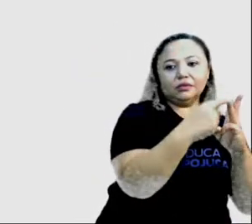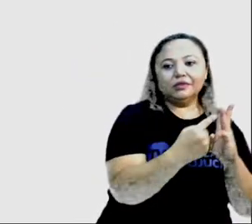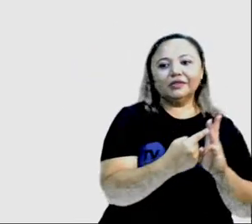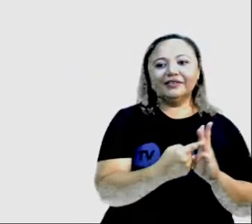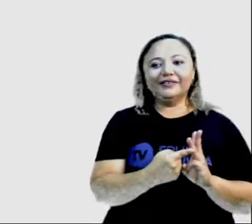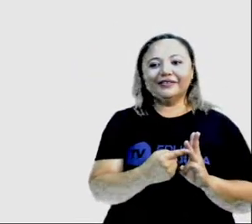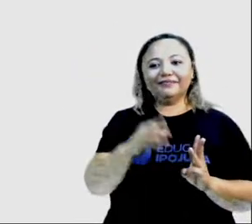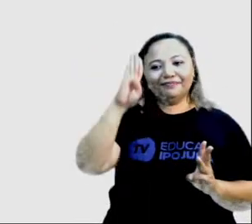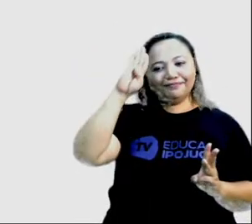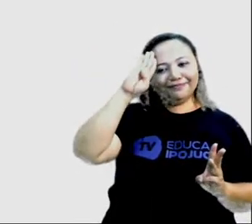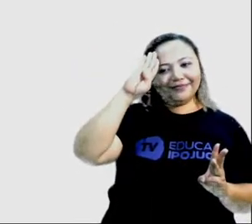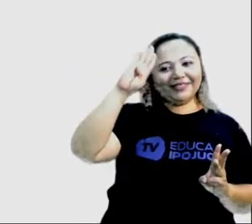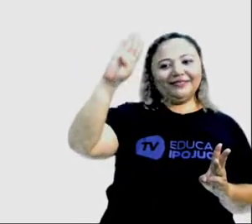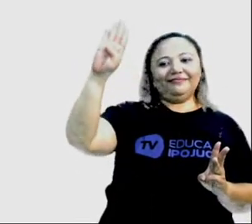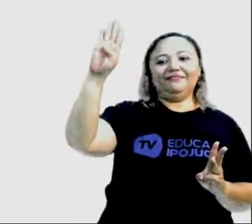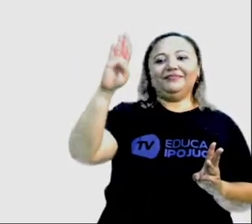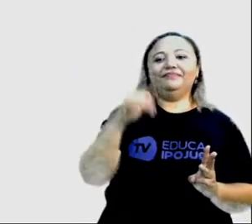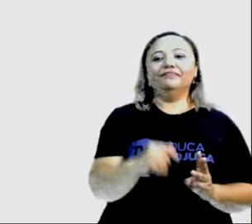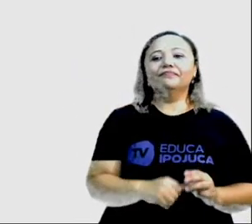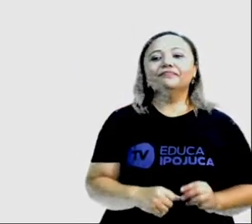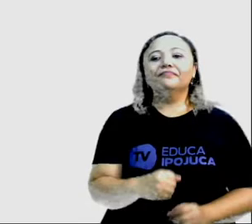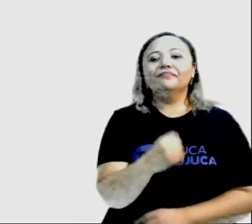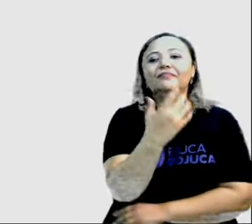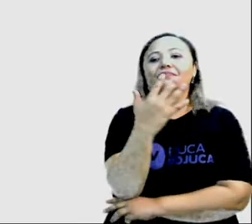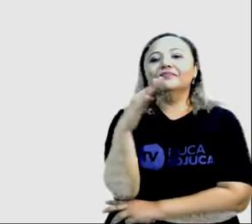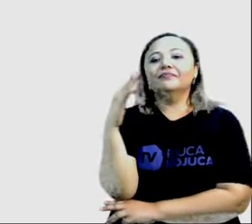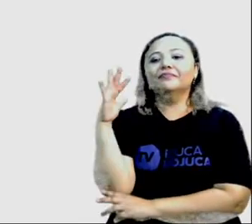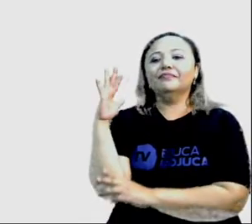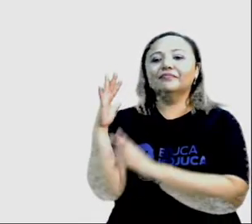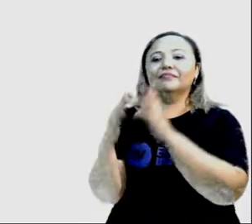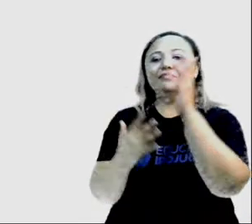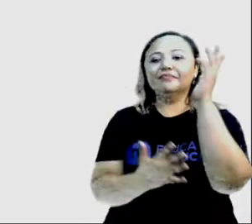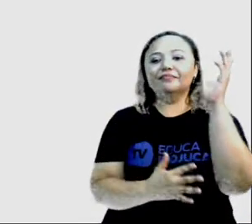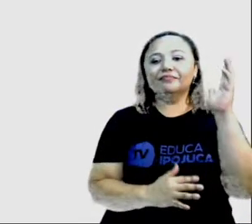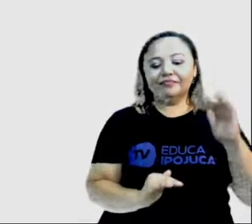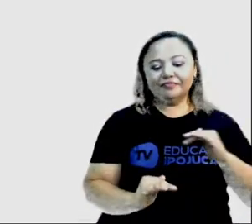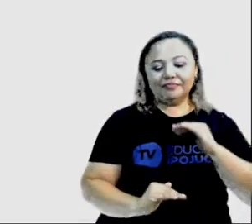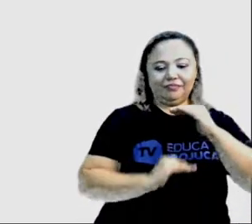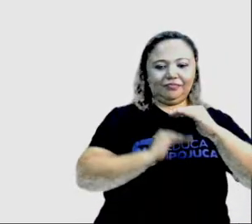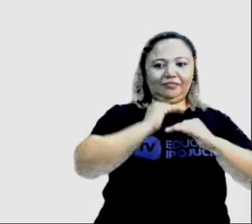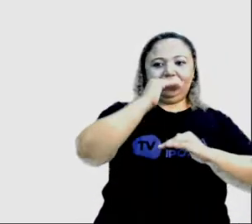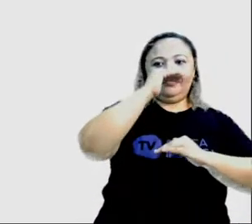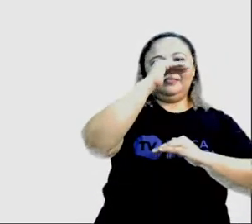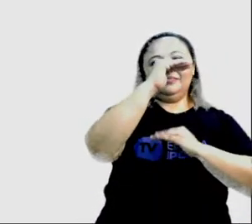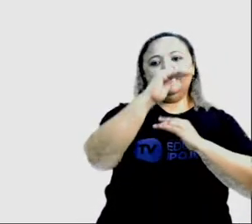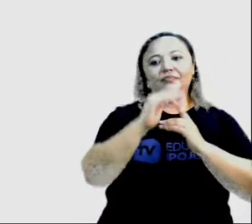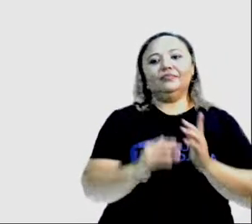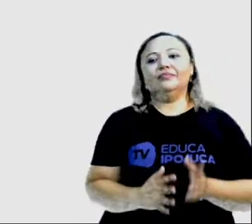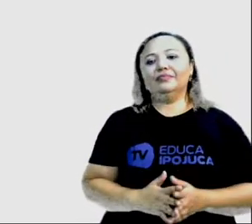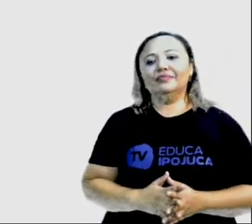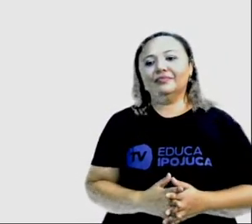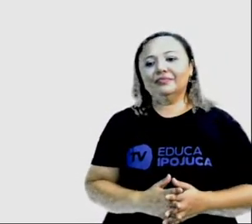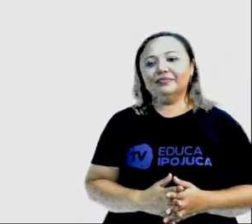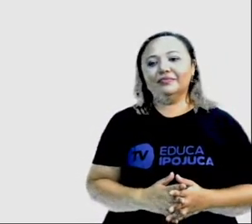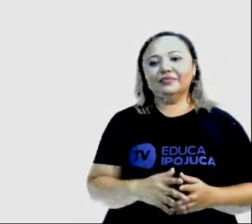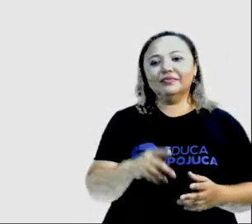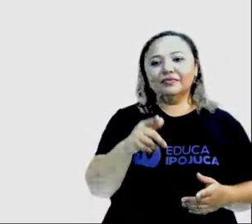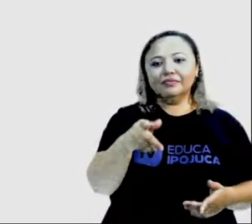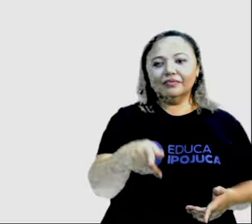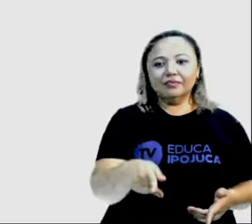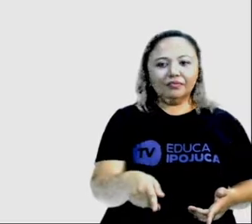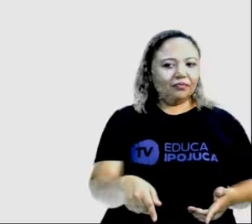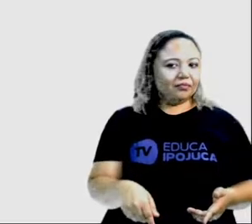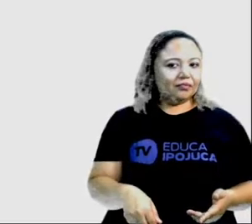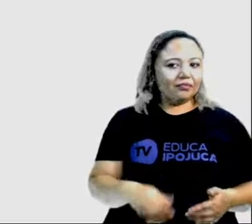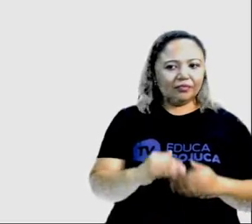elementos necessários para o desenvolvimento das plantas. Mas